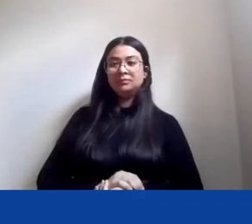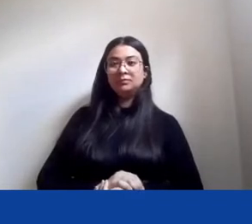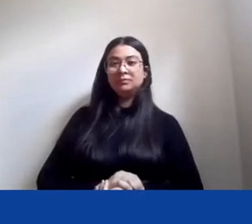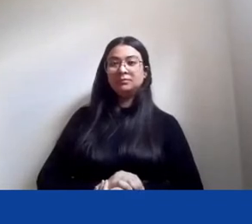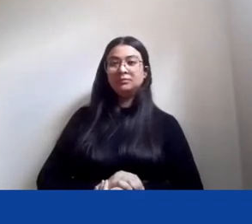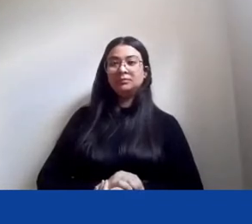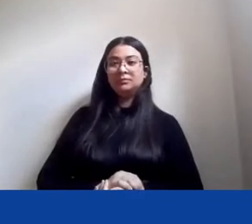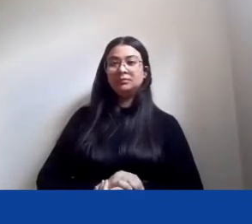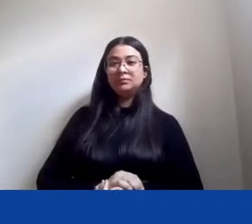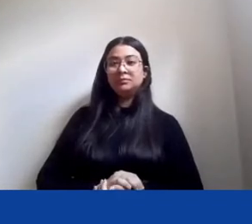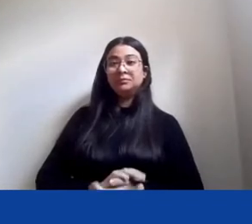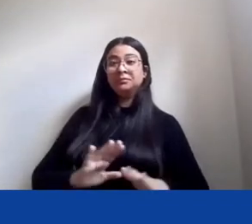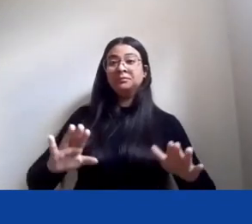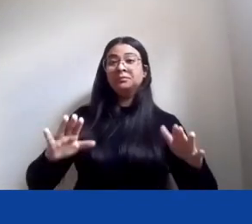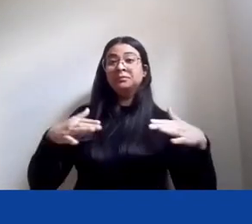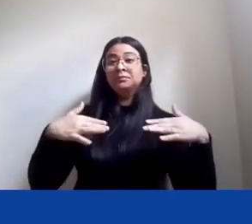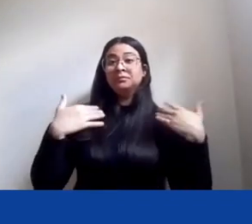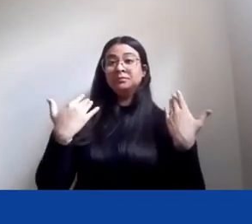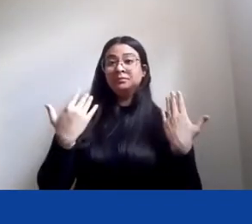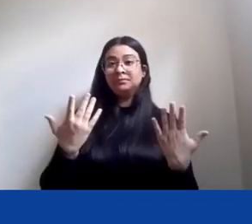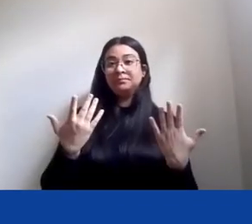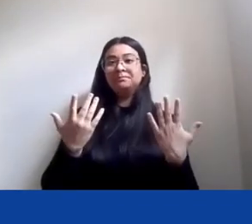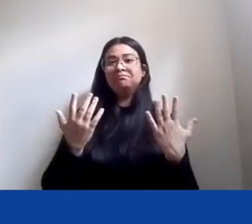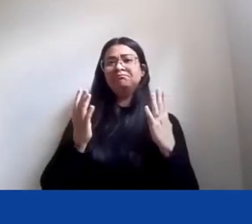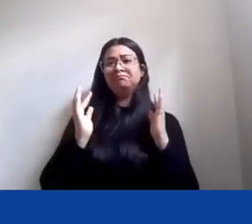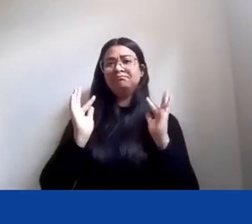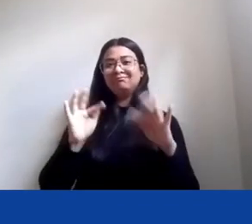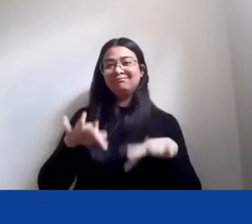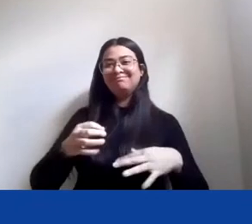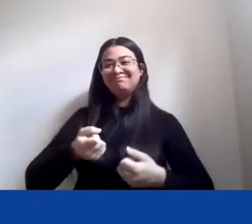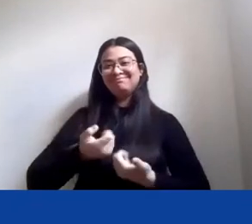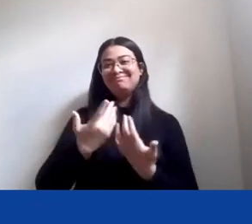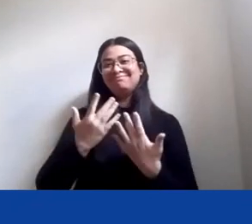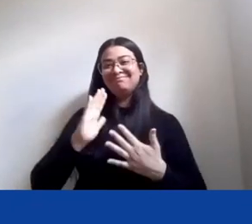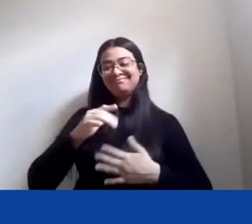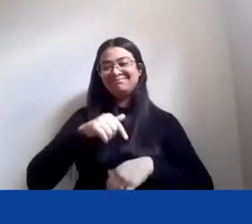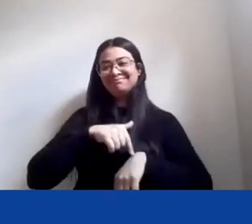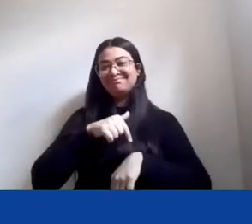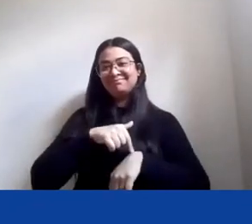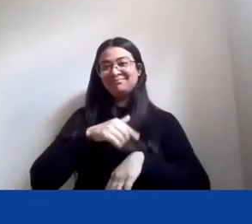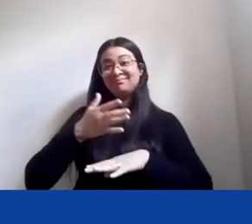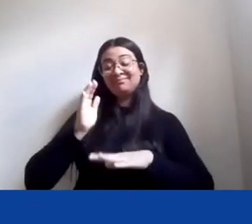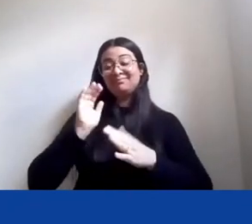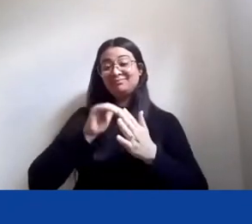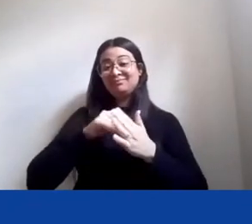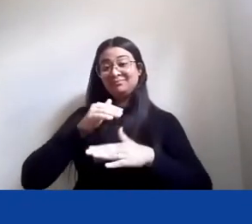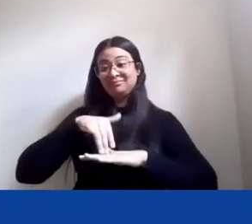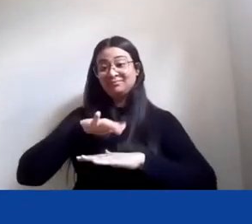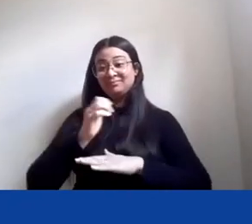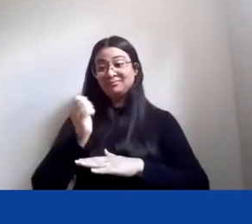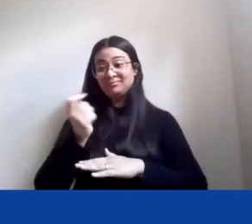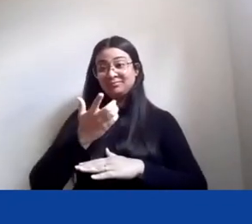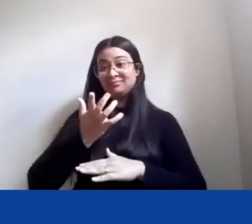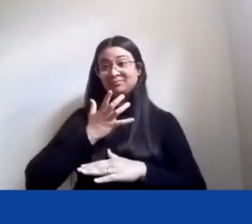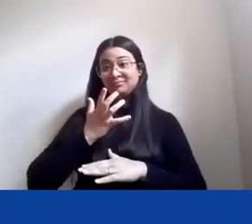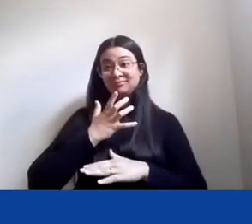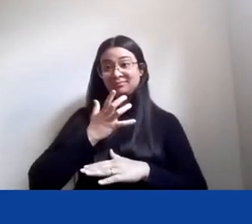eu gostaria para finalizar, eu já falei muito tempo, até mais do que eu pretendia, eu acabei me empolgando, me desculpem,